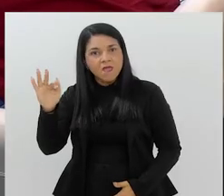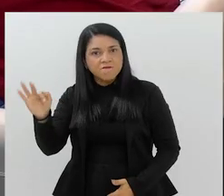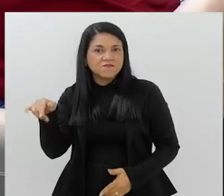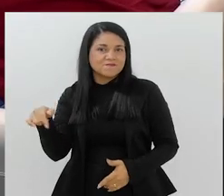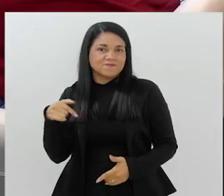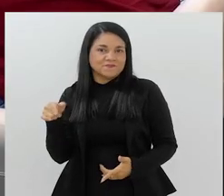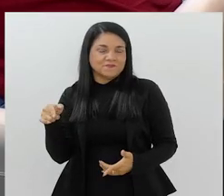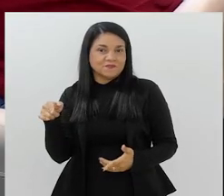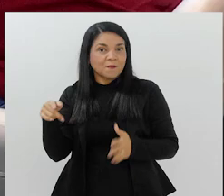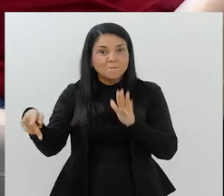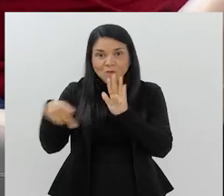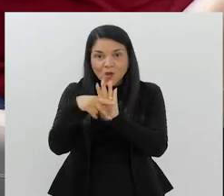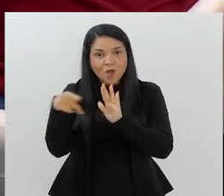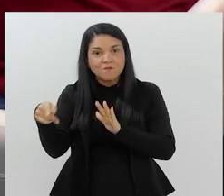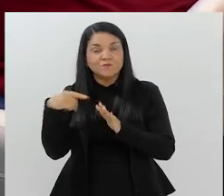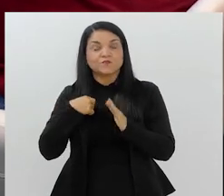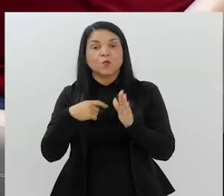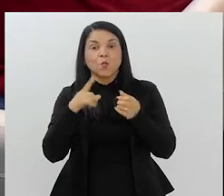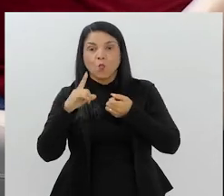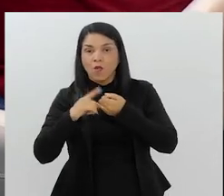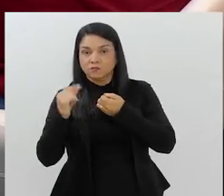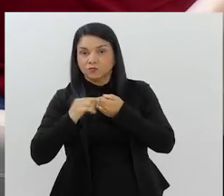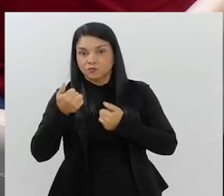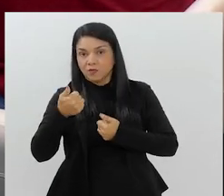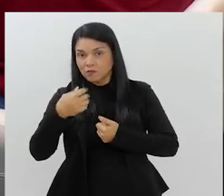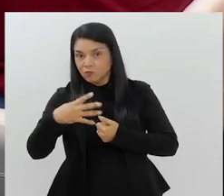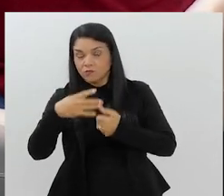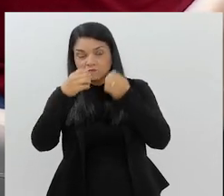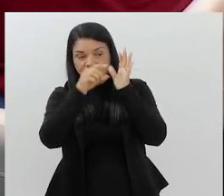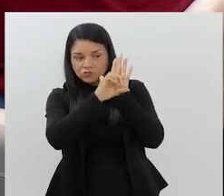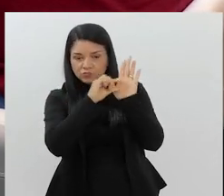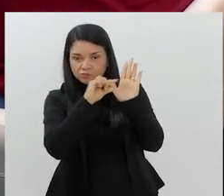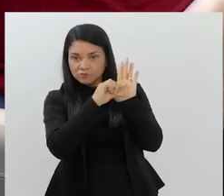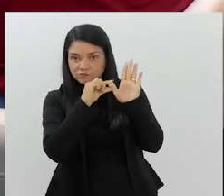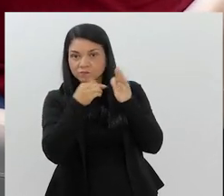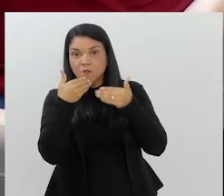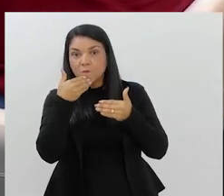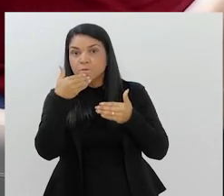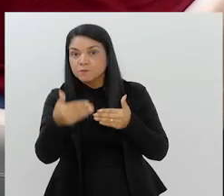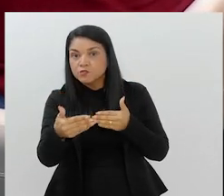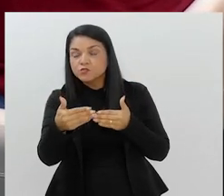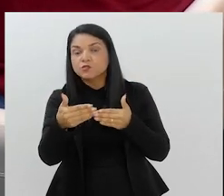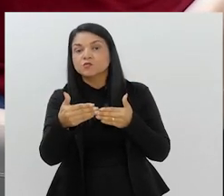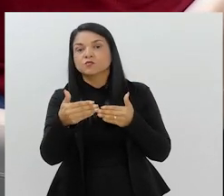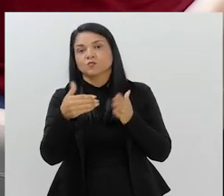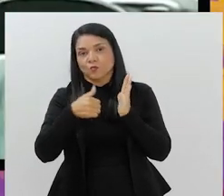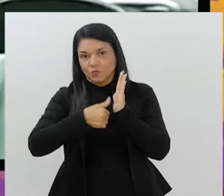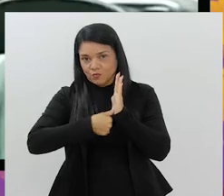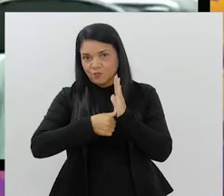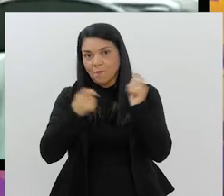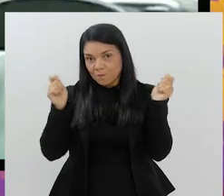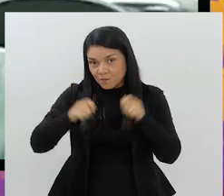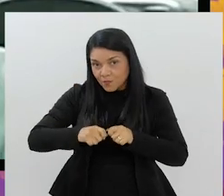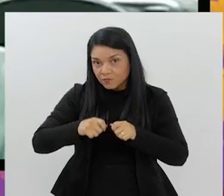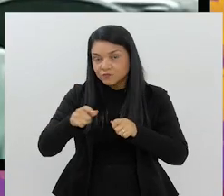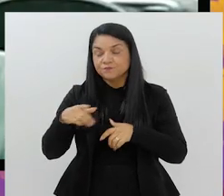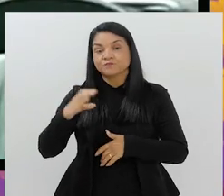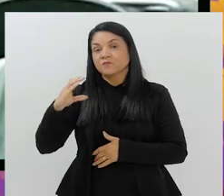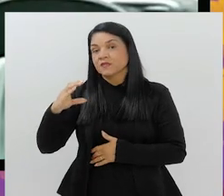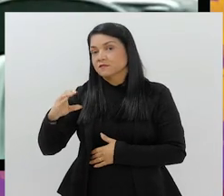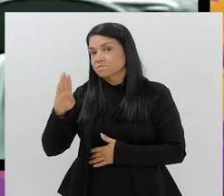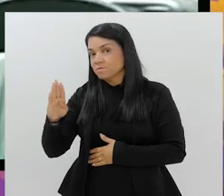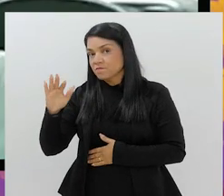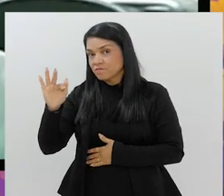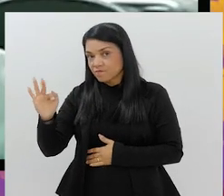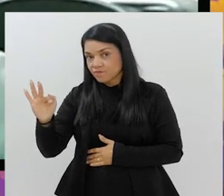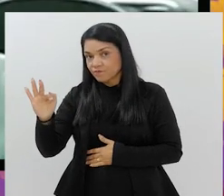Que ela criou, que fala no artigo 14 sobre requisição do mandante. Até aí tudo bem, o Flamengo pode requisitar. A partir do